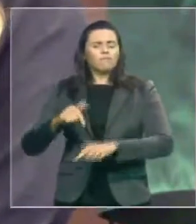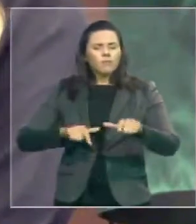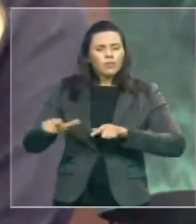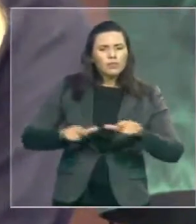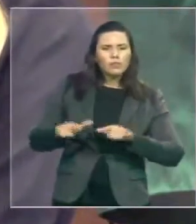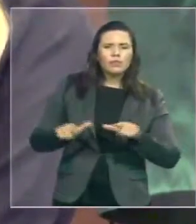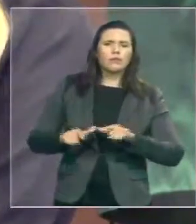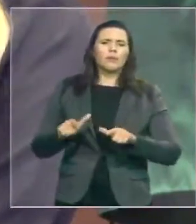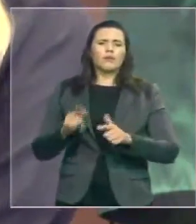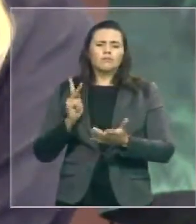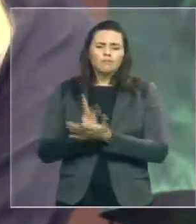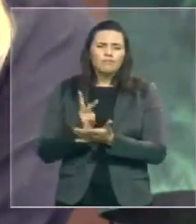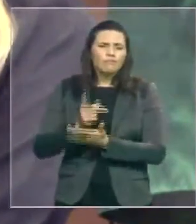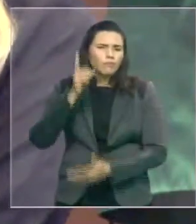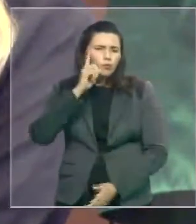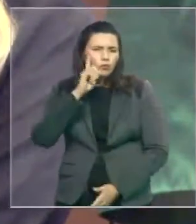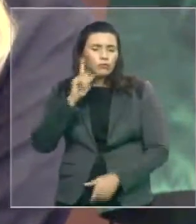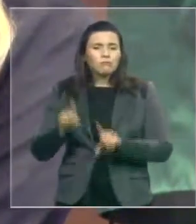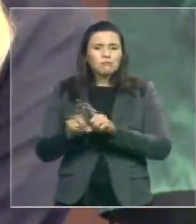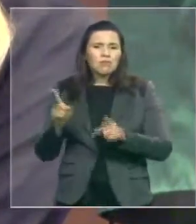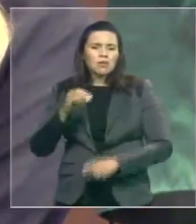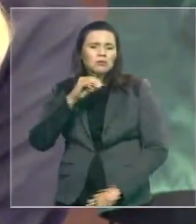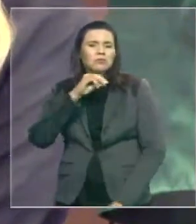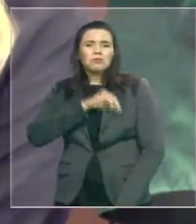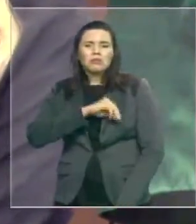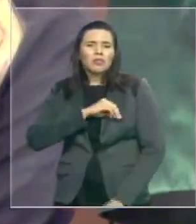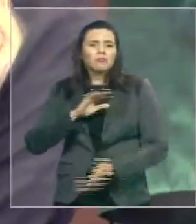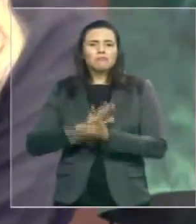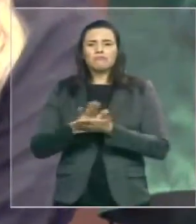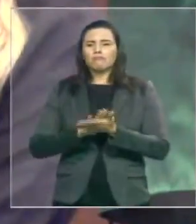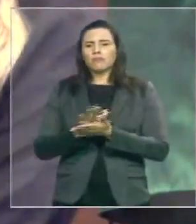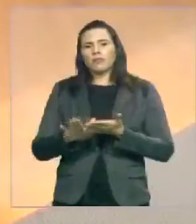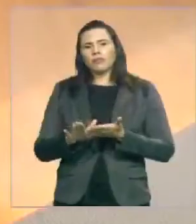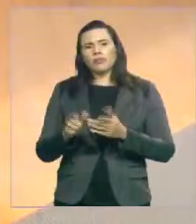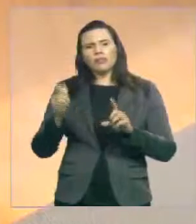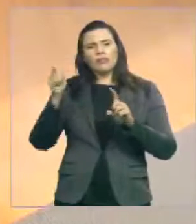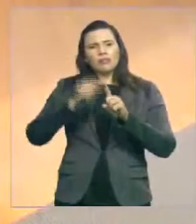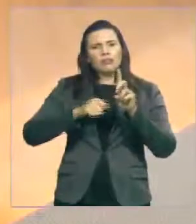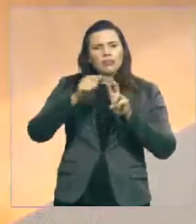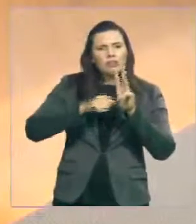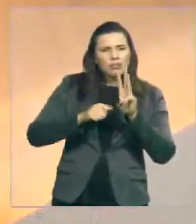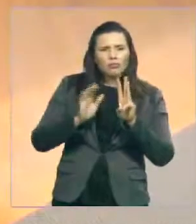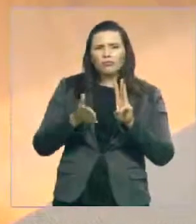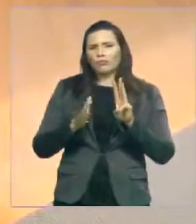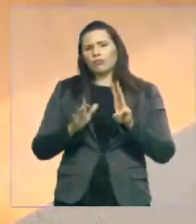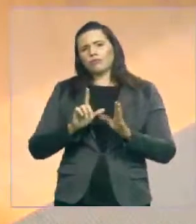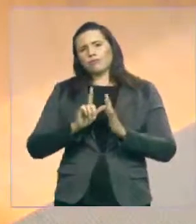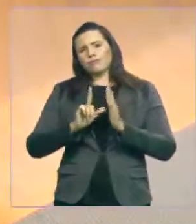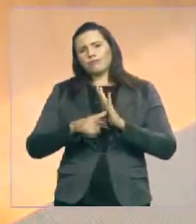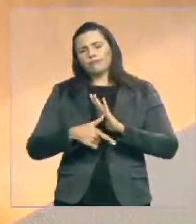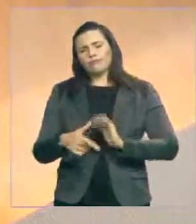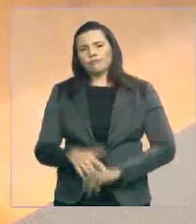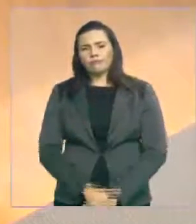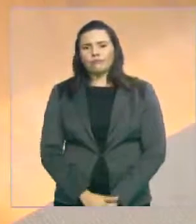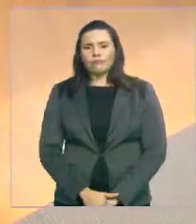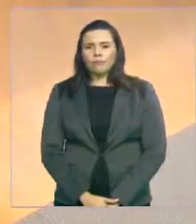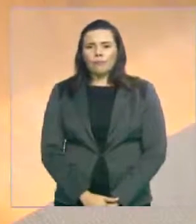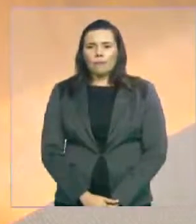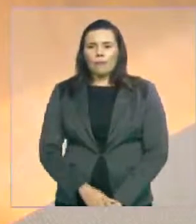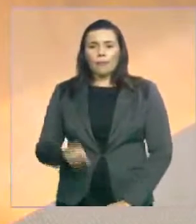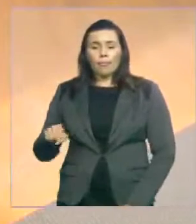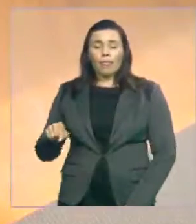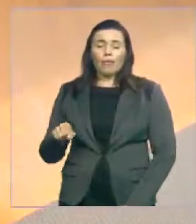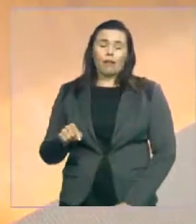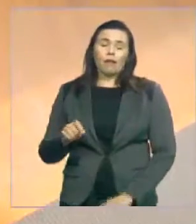E pelas denúncias dos estagiários, o que nos foi relatado, a empresa